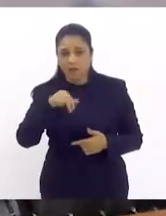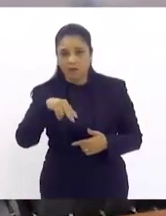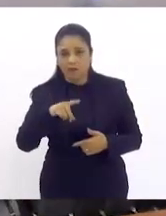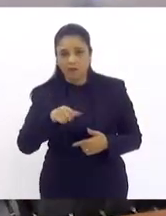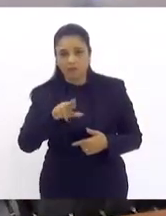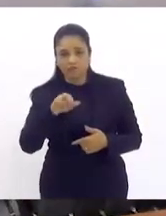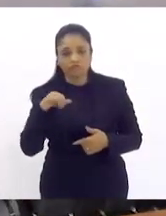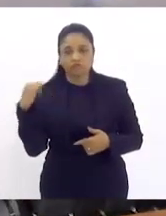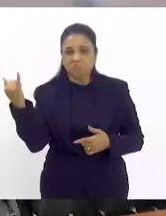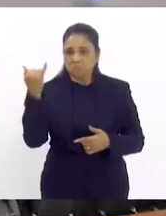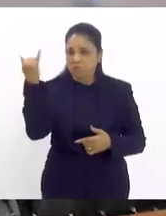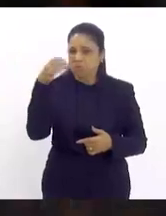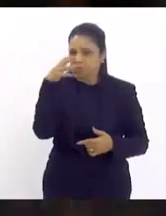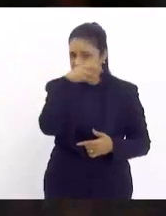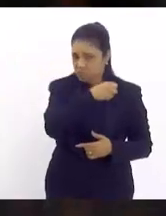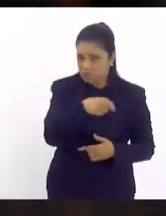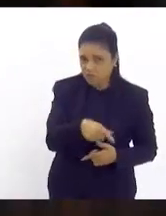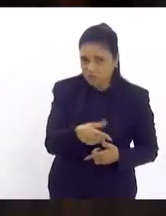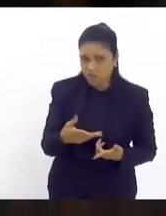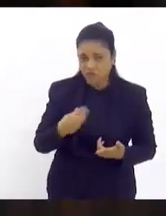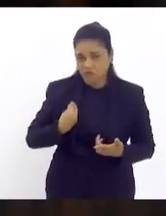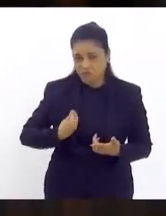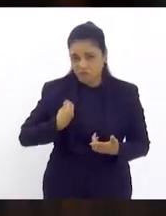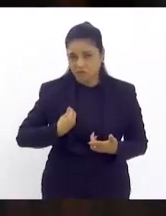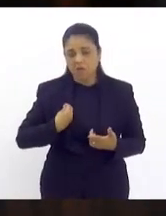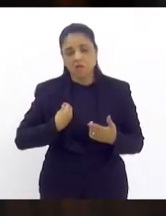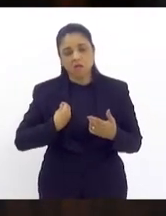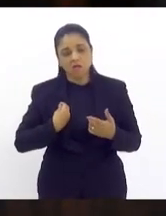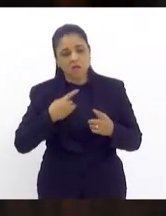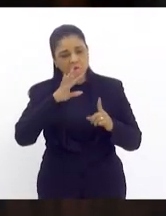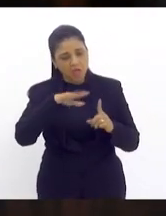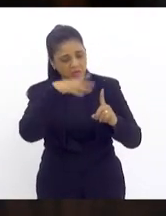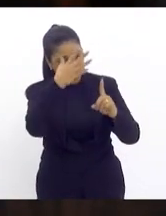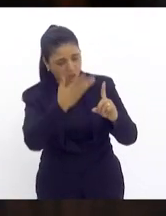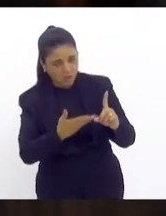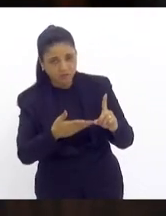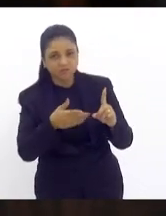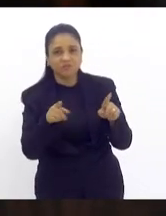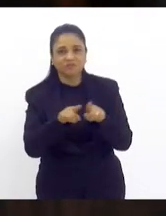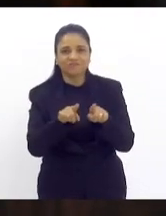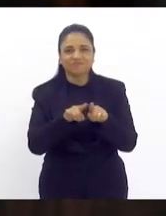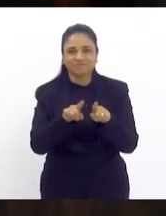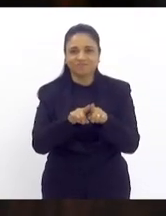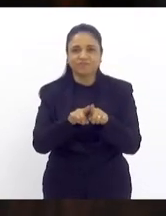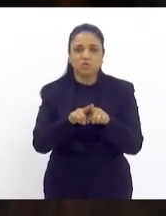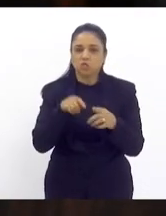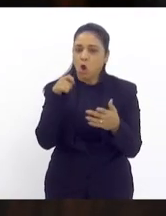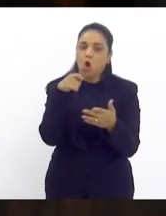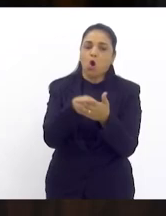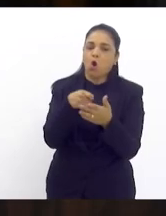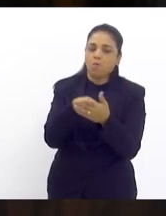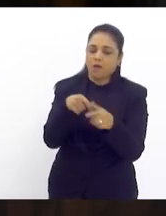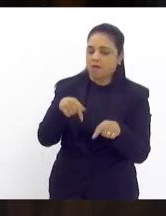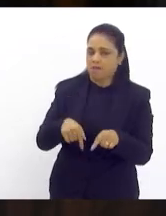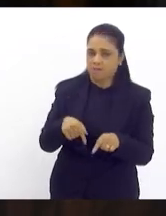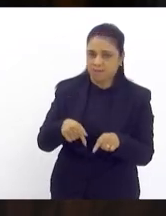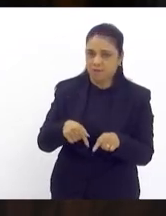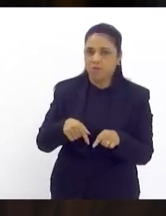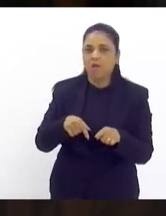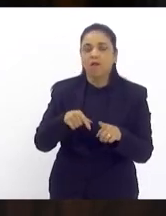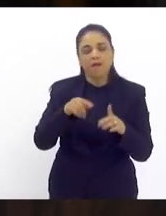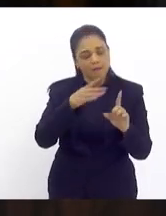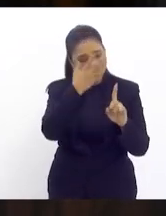importante a gente também elogiar nós temos que estar aqui mas também não só cobrando nós temos que estar